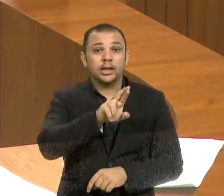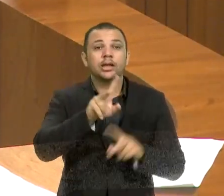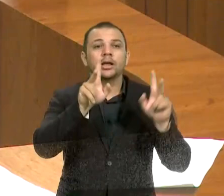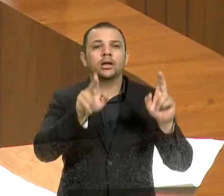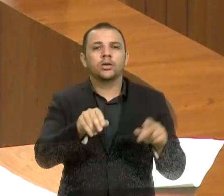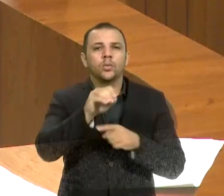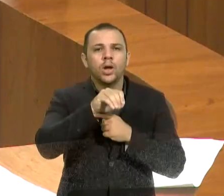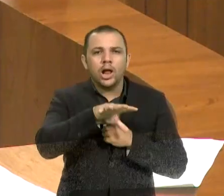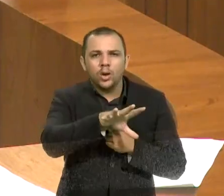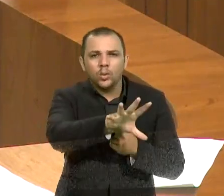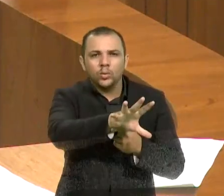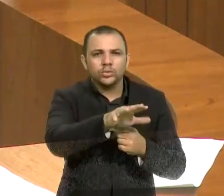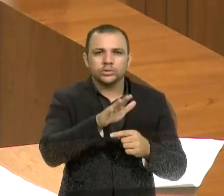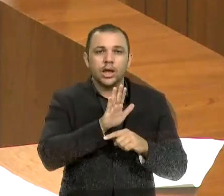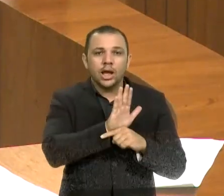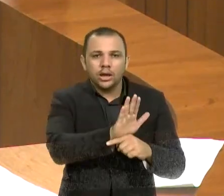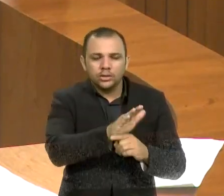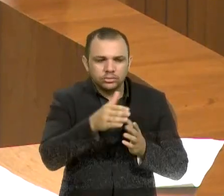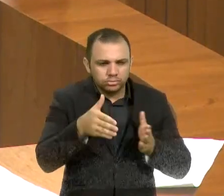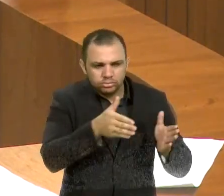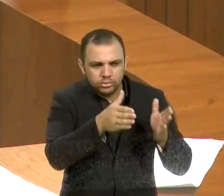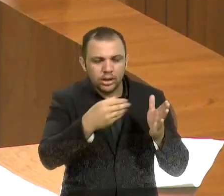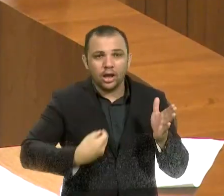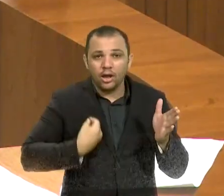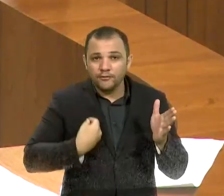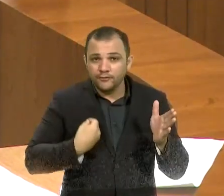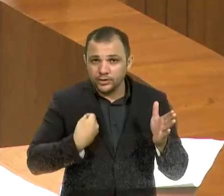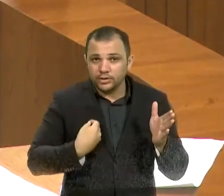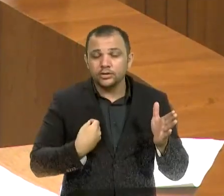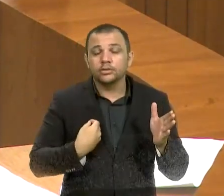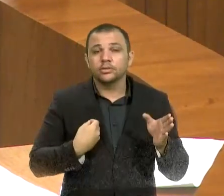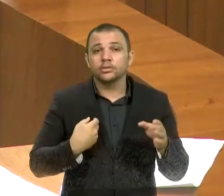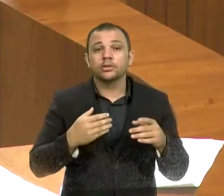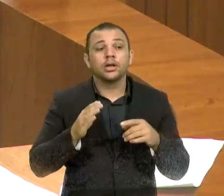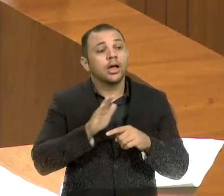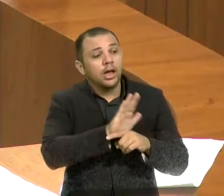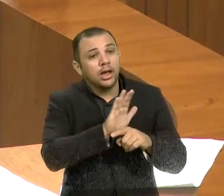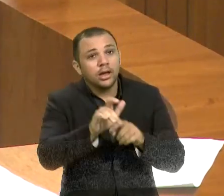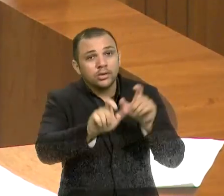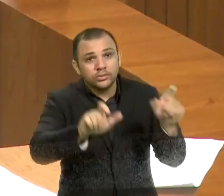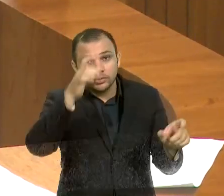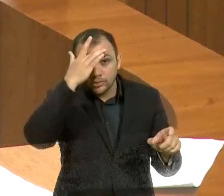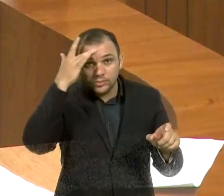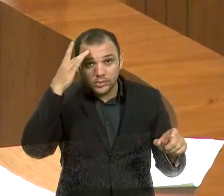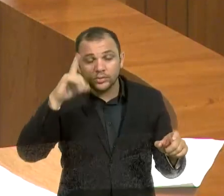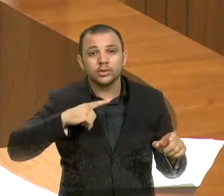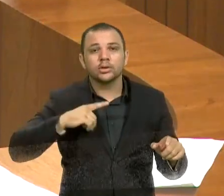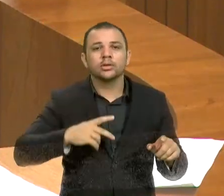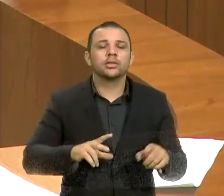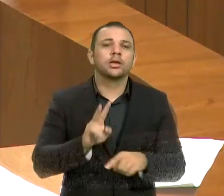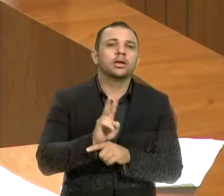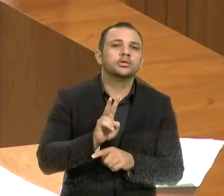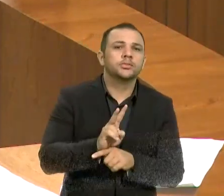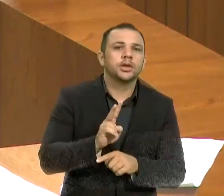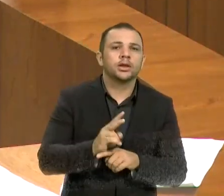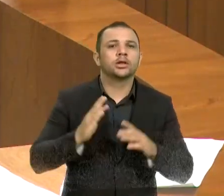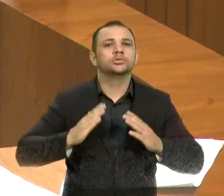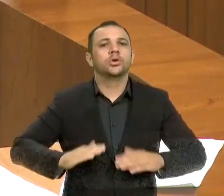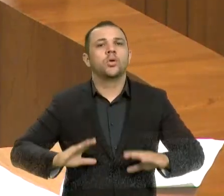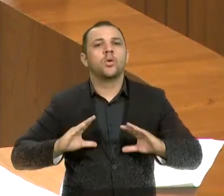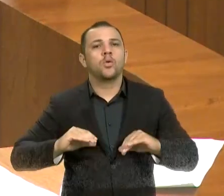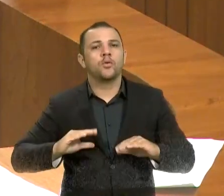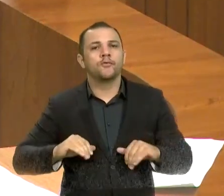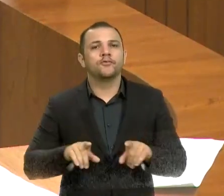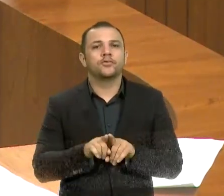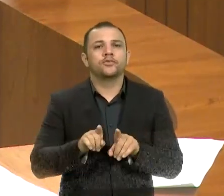vidas, dando-lhes esperança, conforto e orientação. E quando alguém deliberadamente